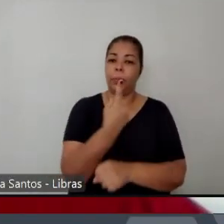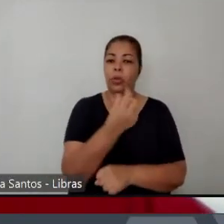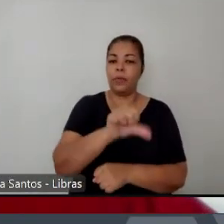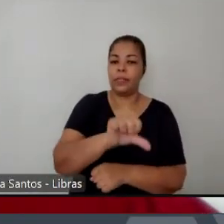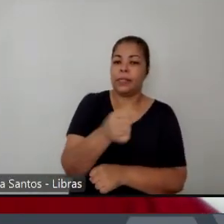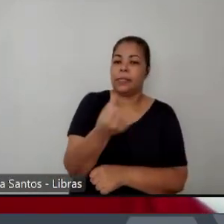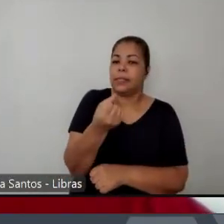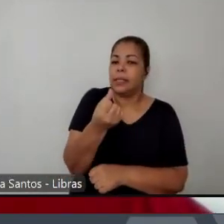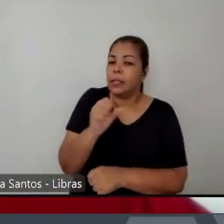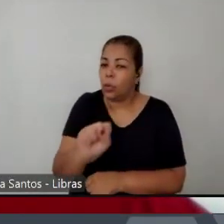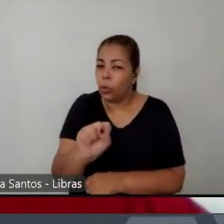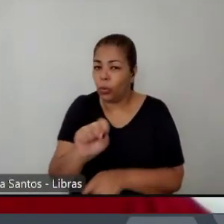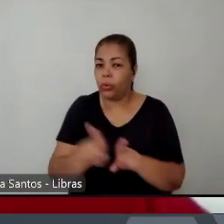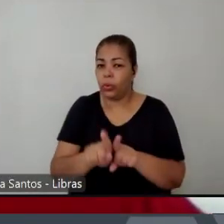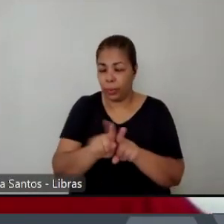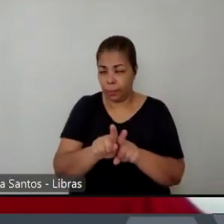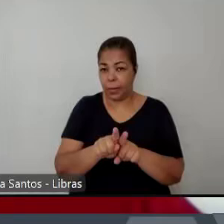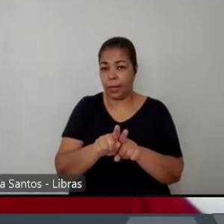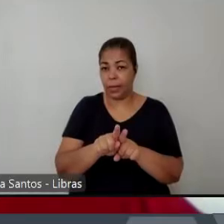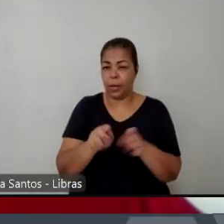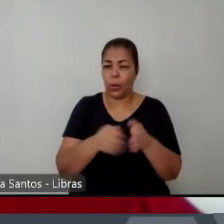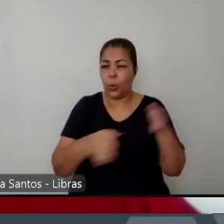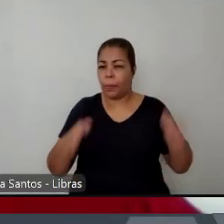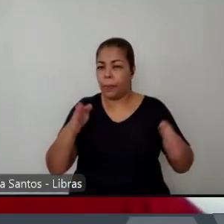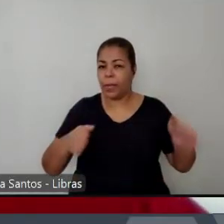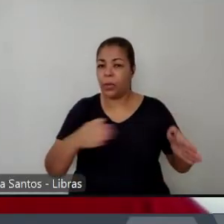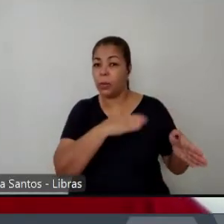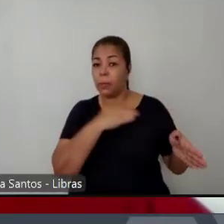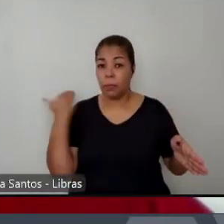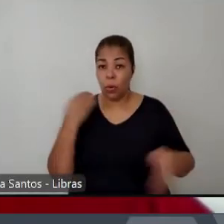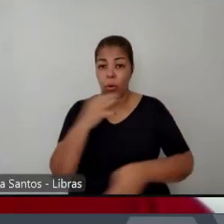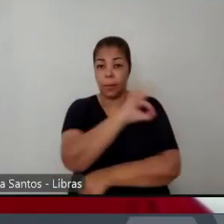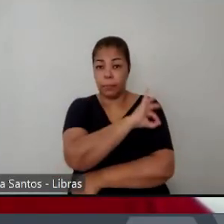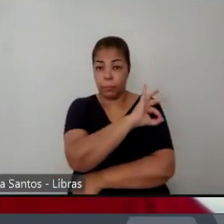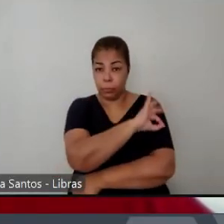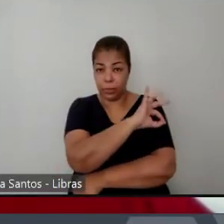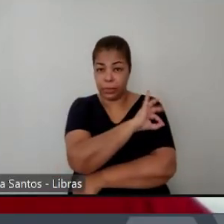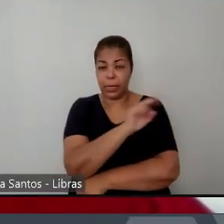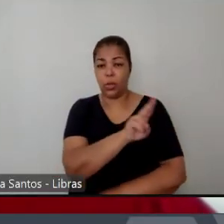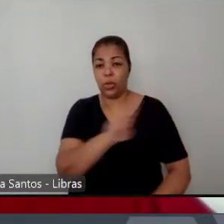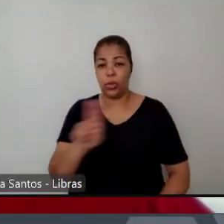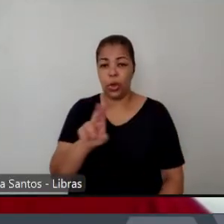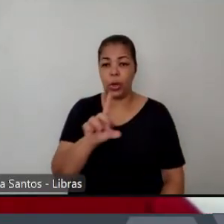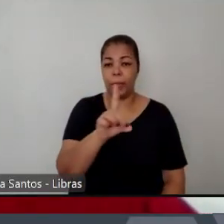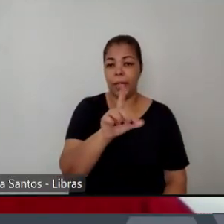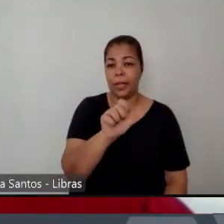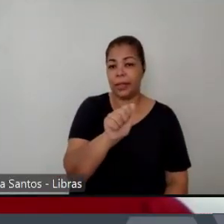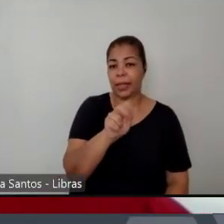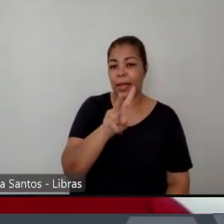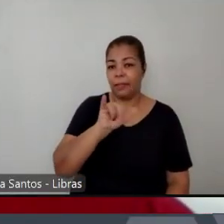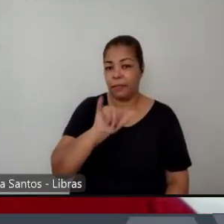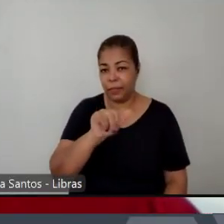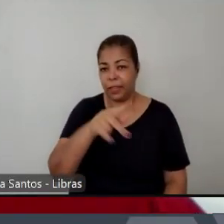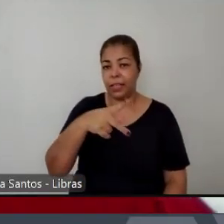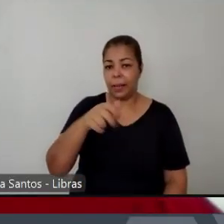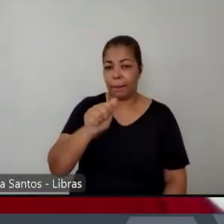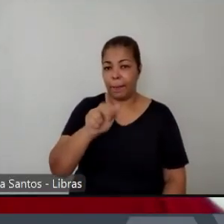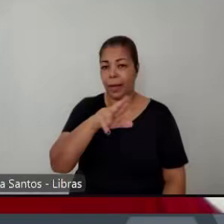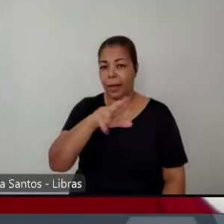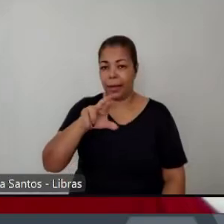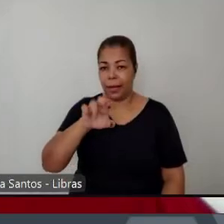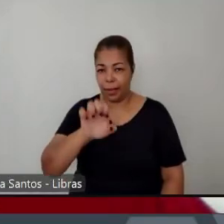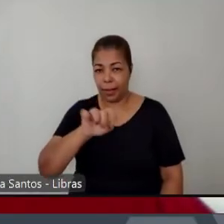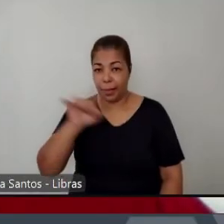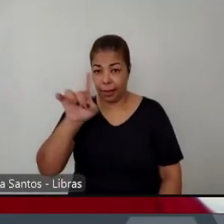policial em São Paulo que chamava Davi Parré e no